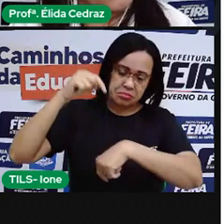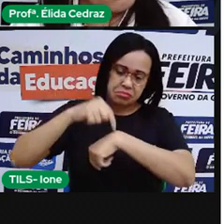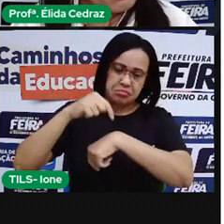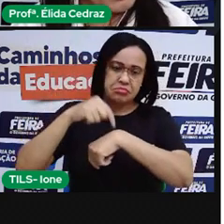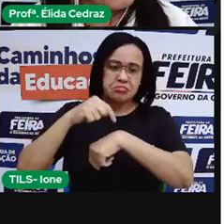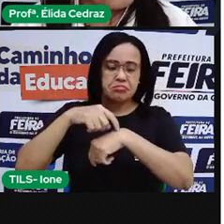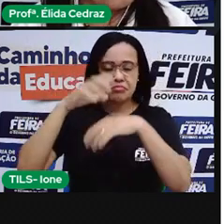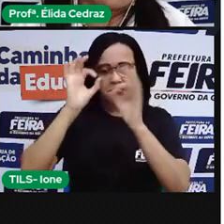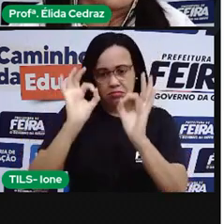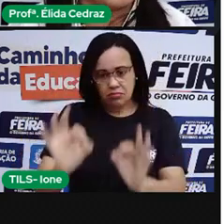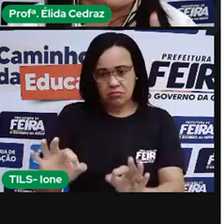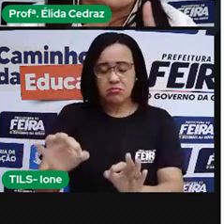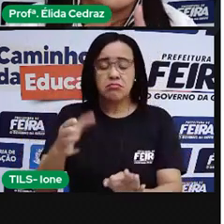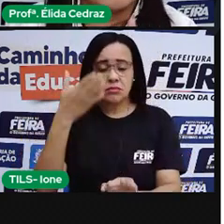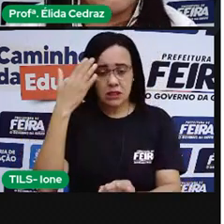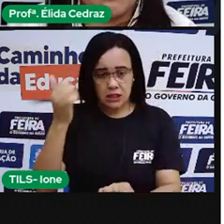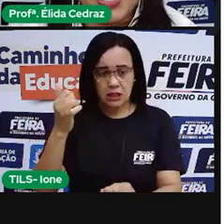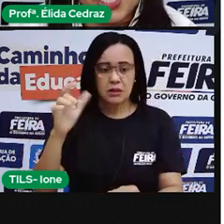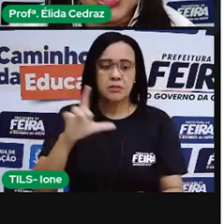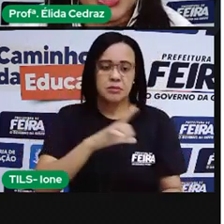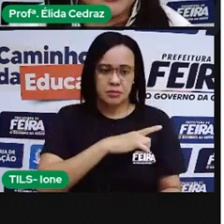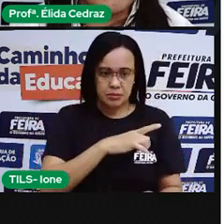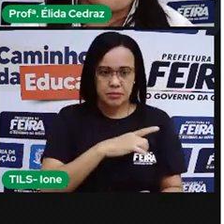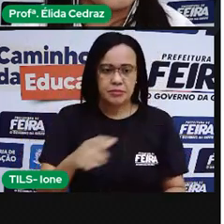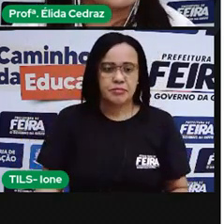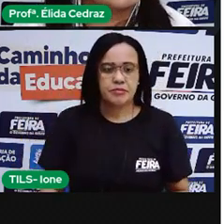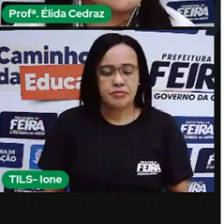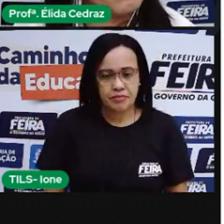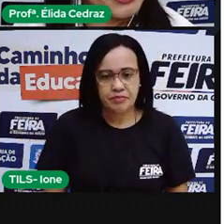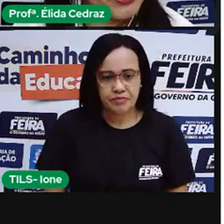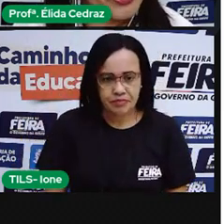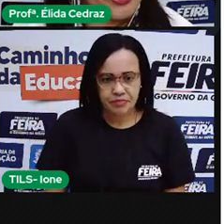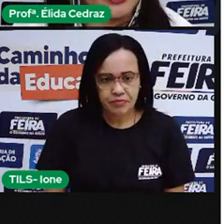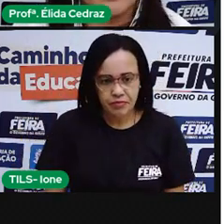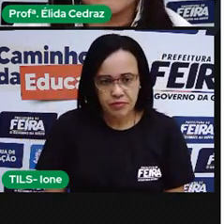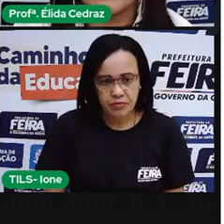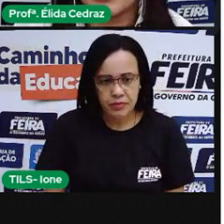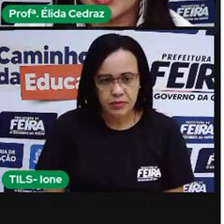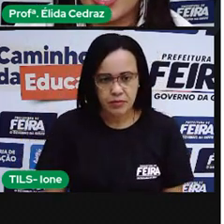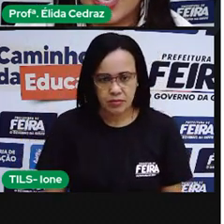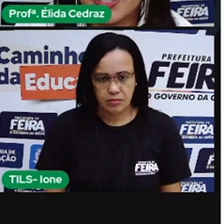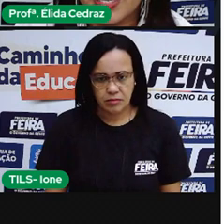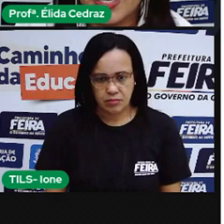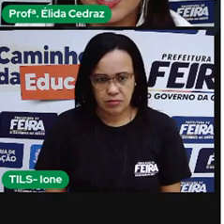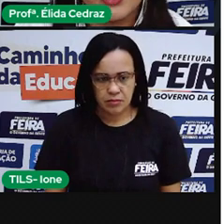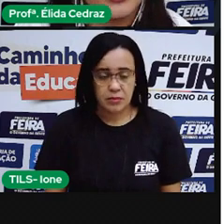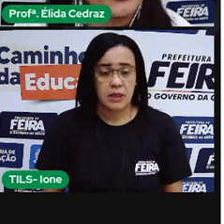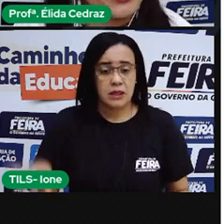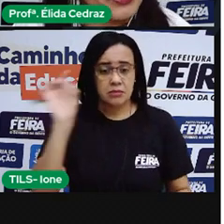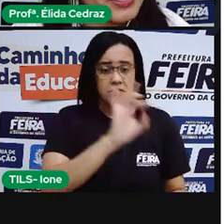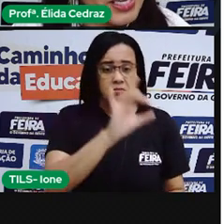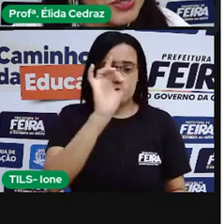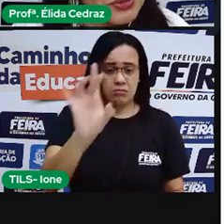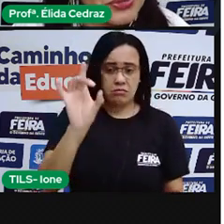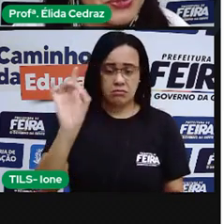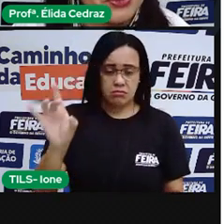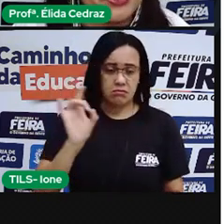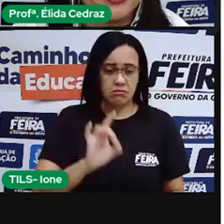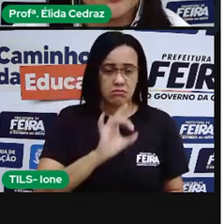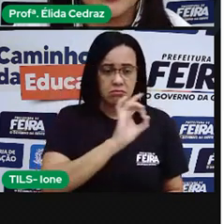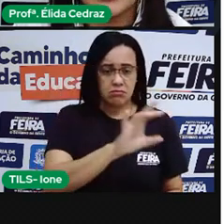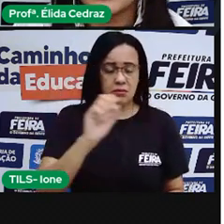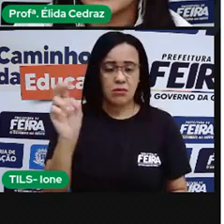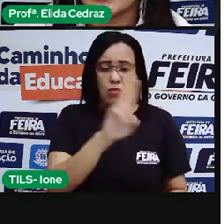exato momento. Virgem, Cão Menor, Hidra, Cruzeiro do